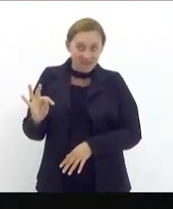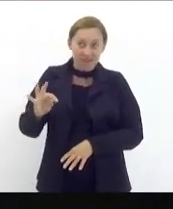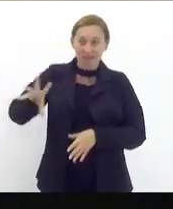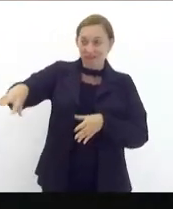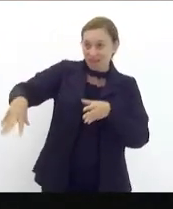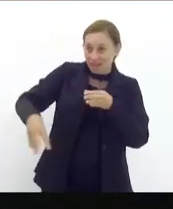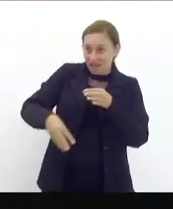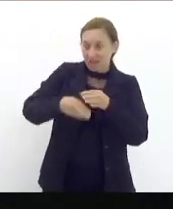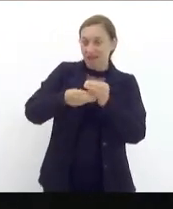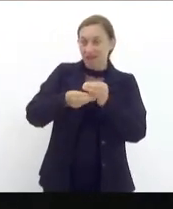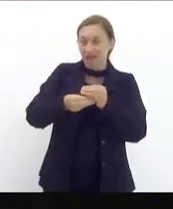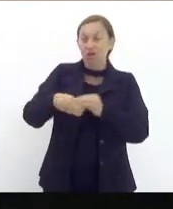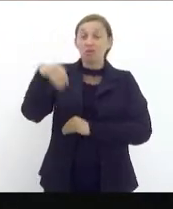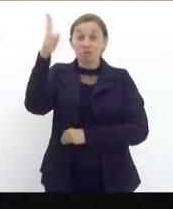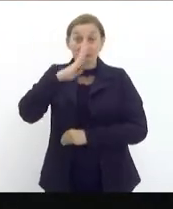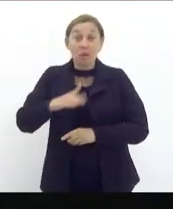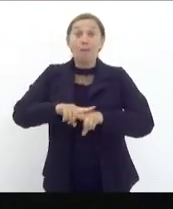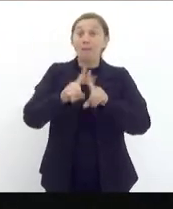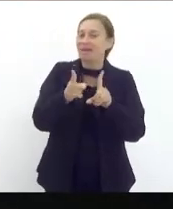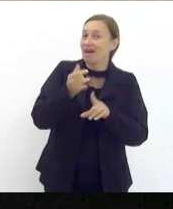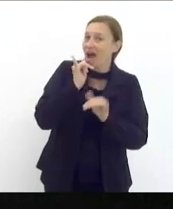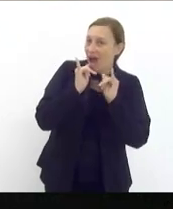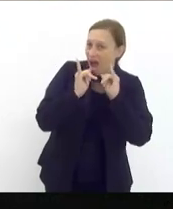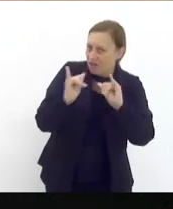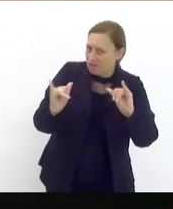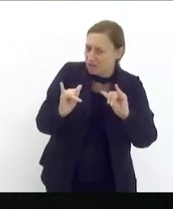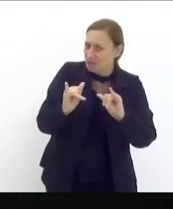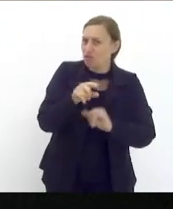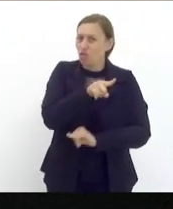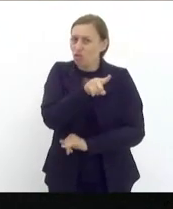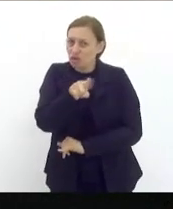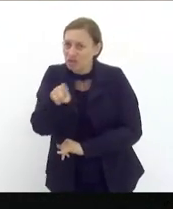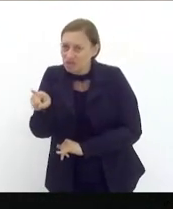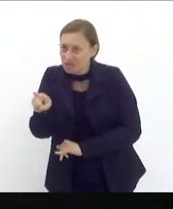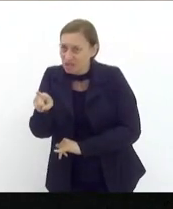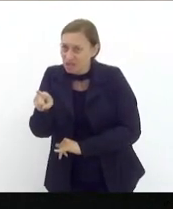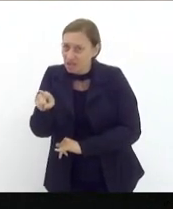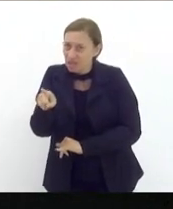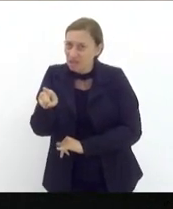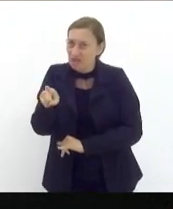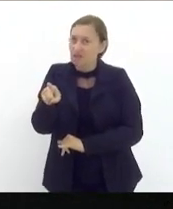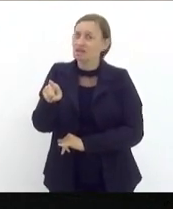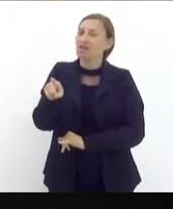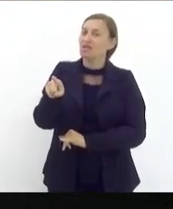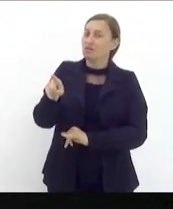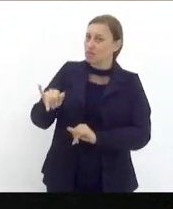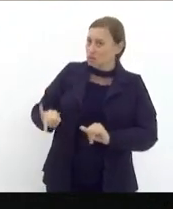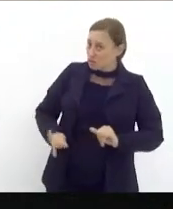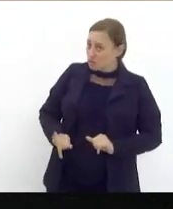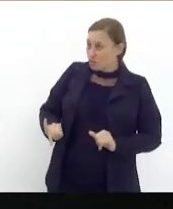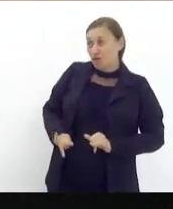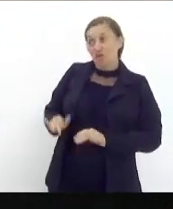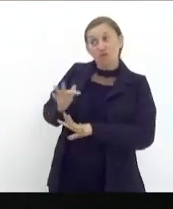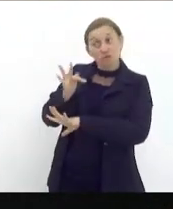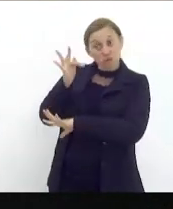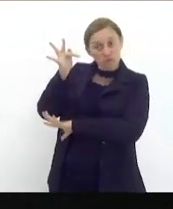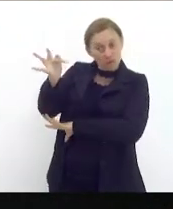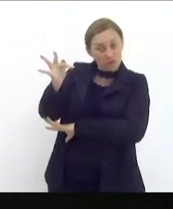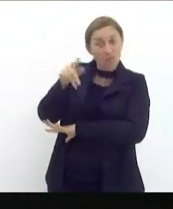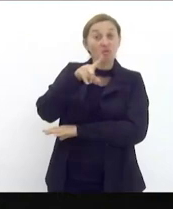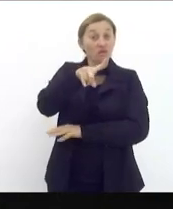Brasil mas aviso os senhores serão vítimas do próprio veneno o que estão